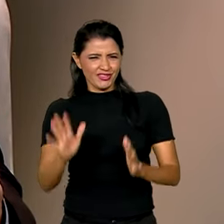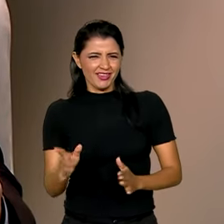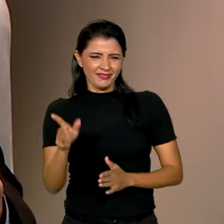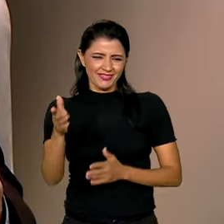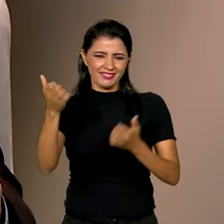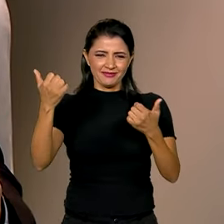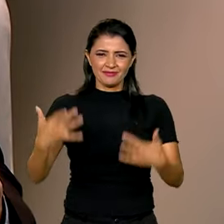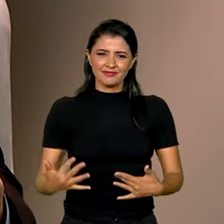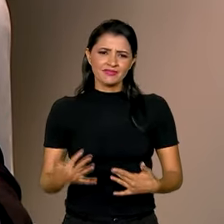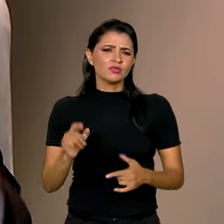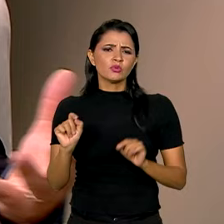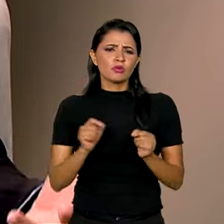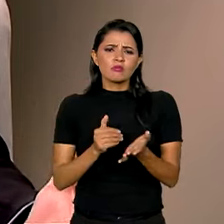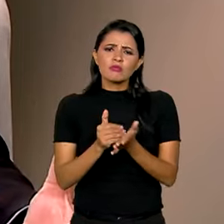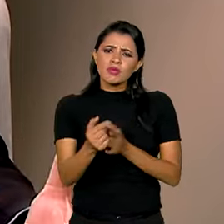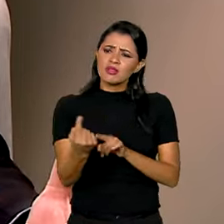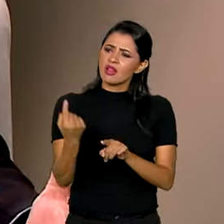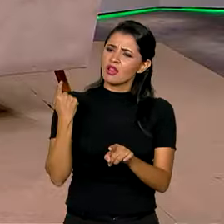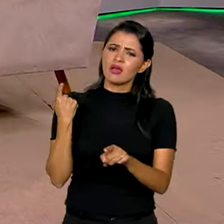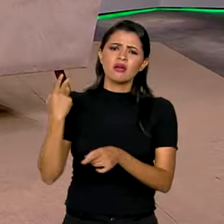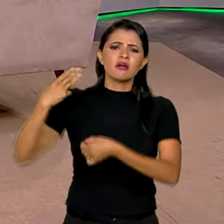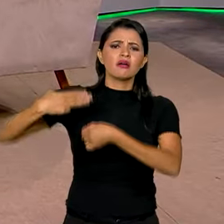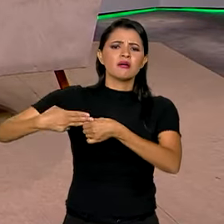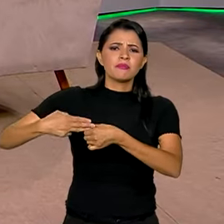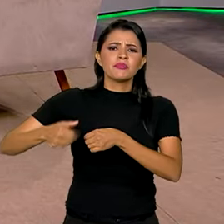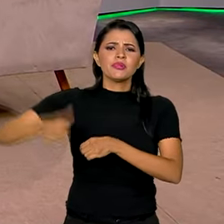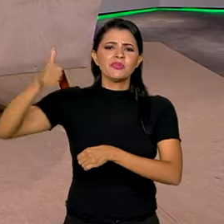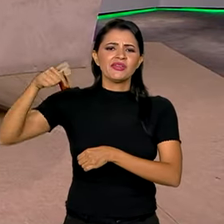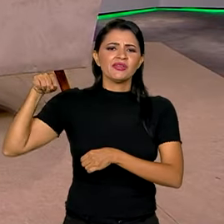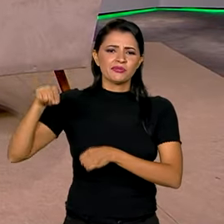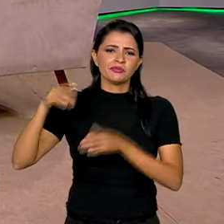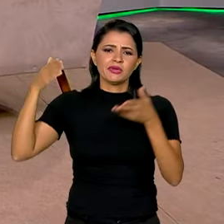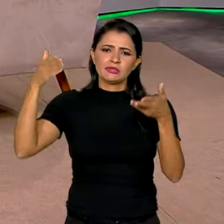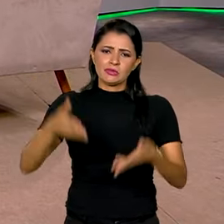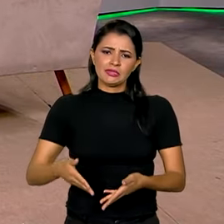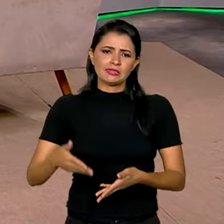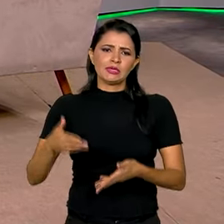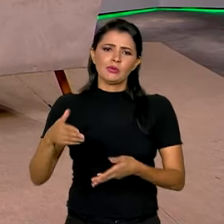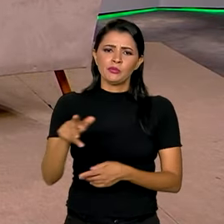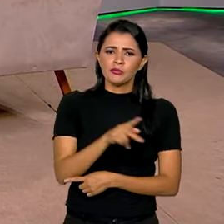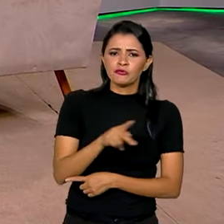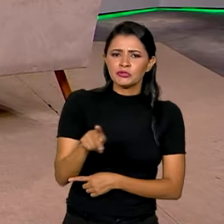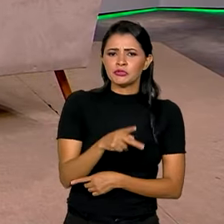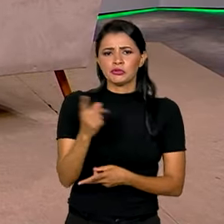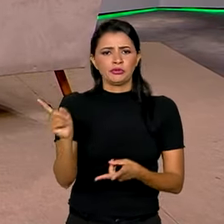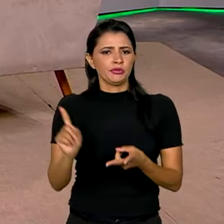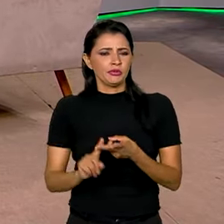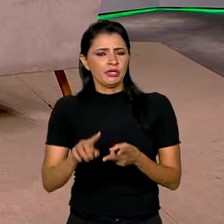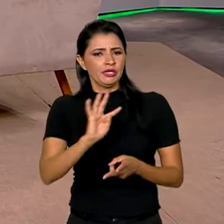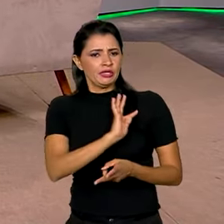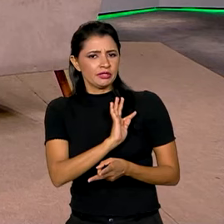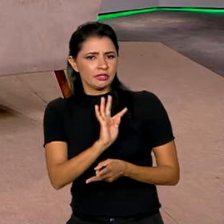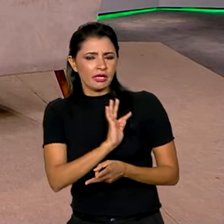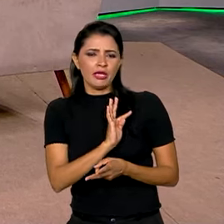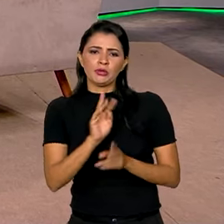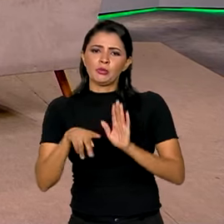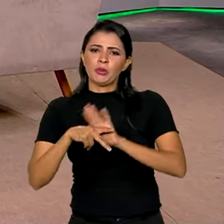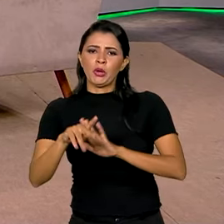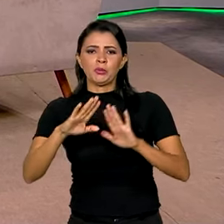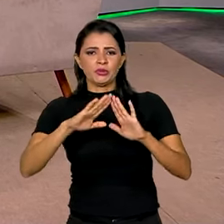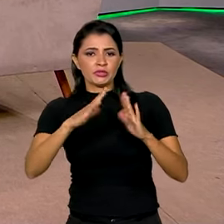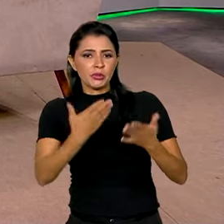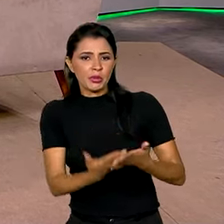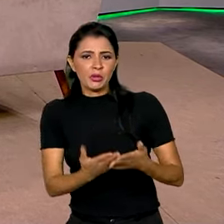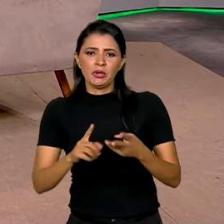que se inicia lá no município, com a participação de professores, de técnicos das escolas,